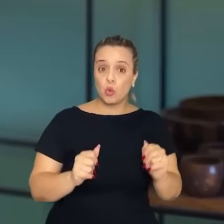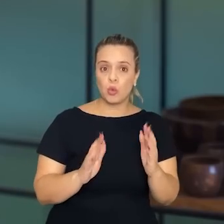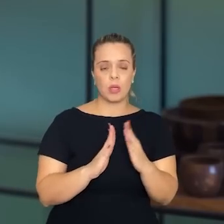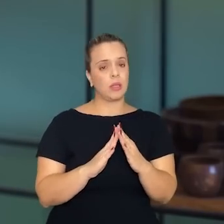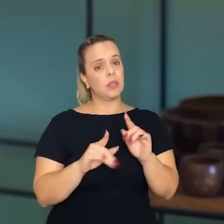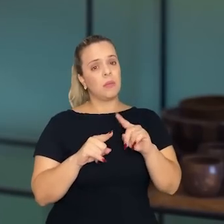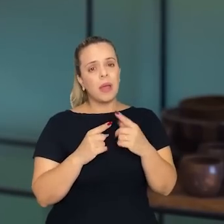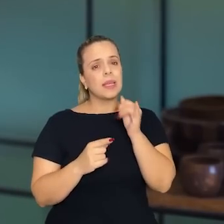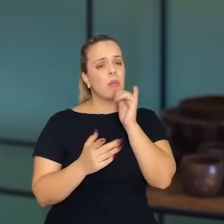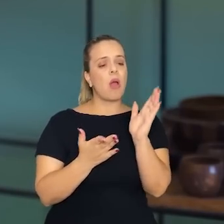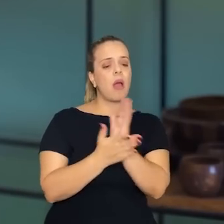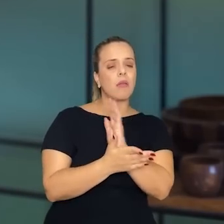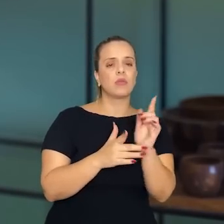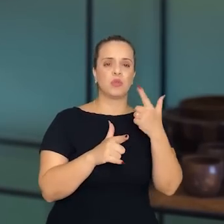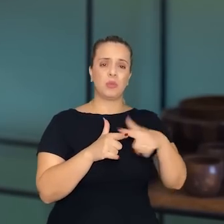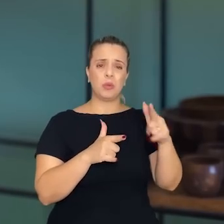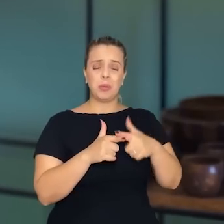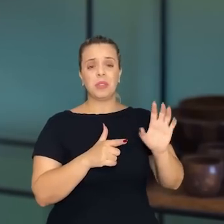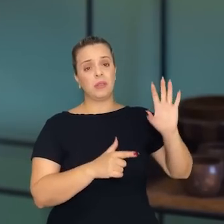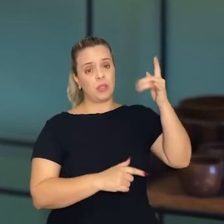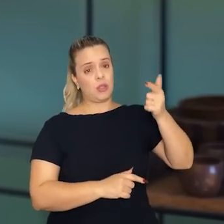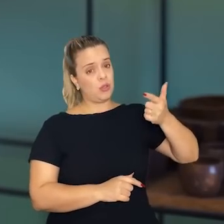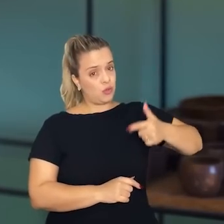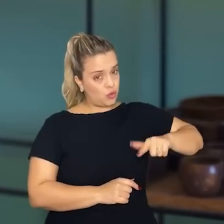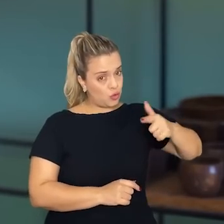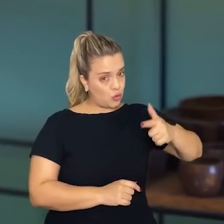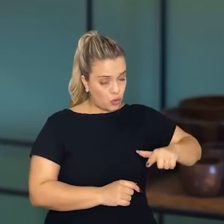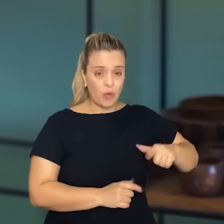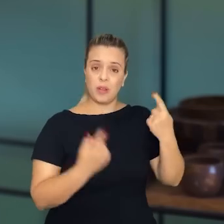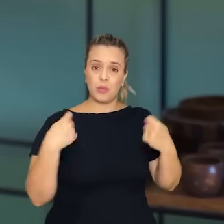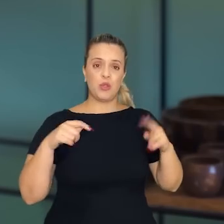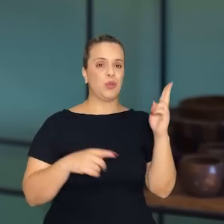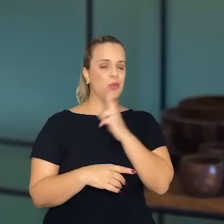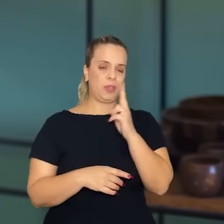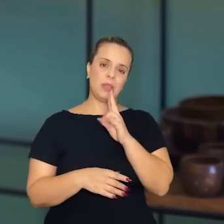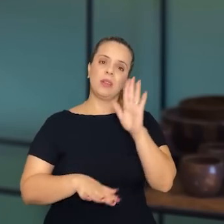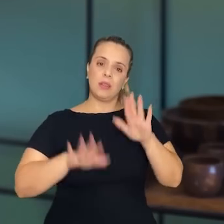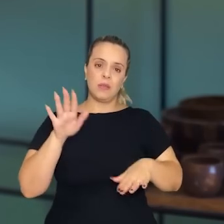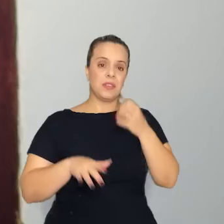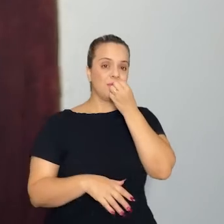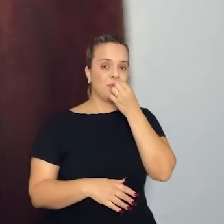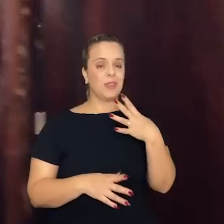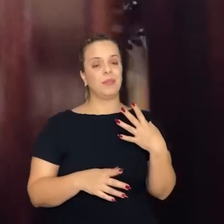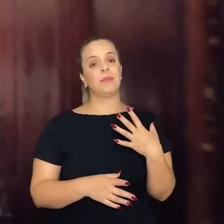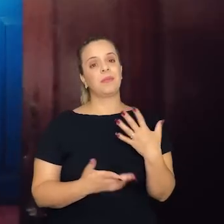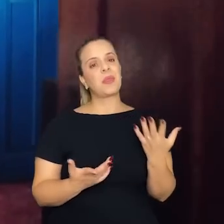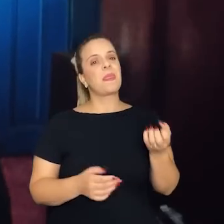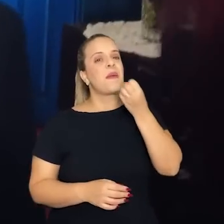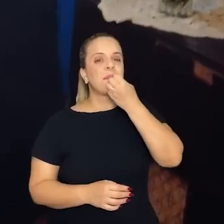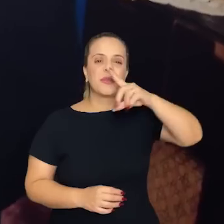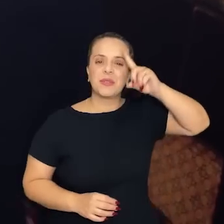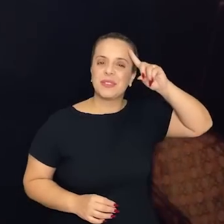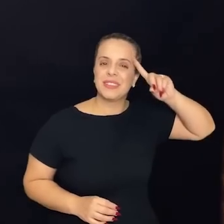problemas que são recorrentes e que são emergenciais, seria muito interessante. Bom dia!